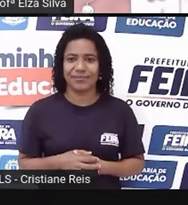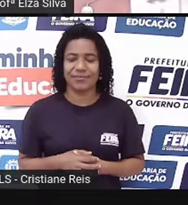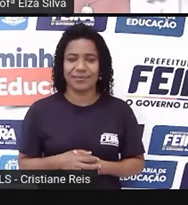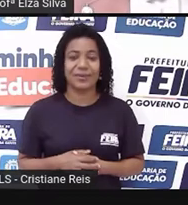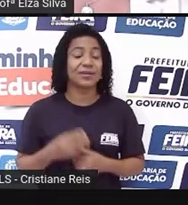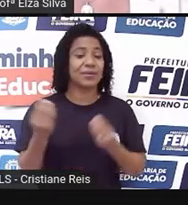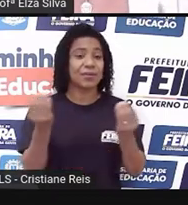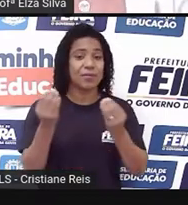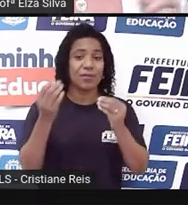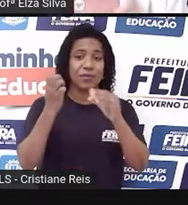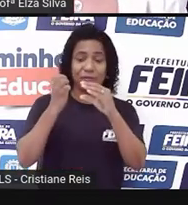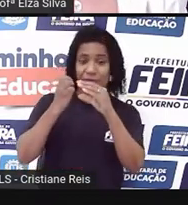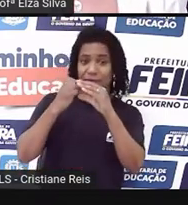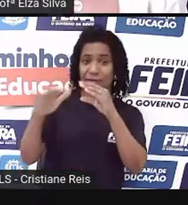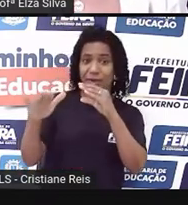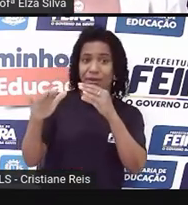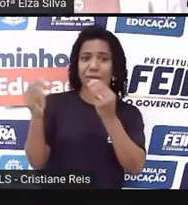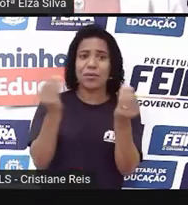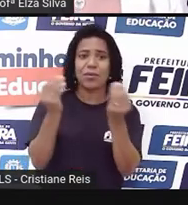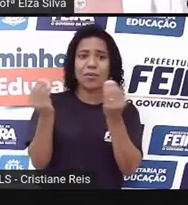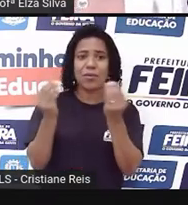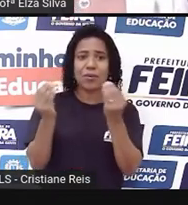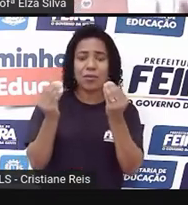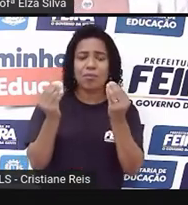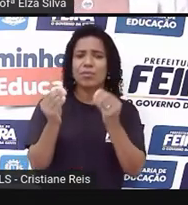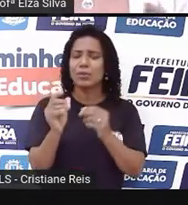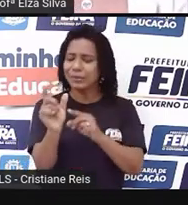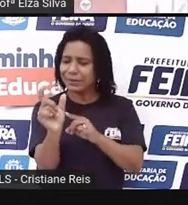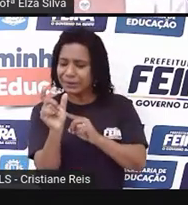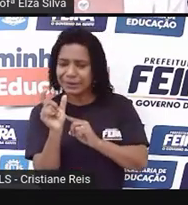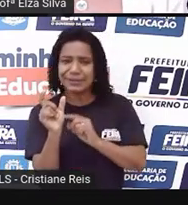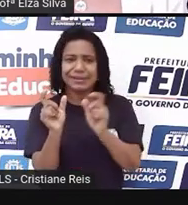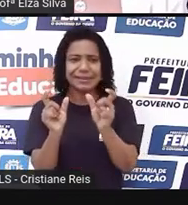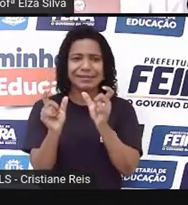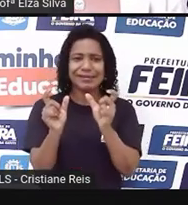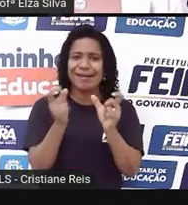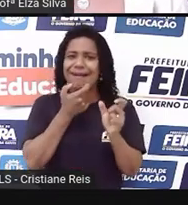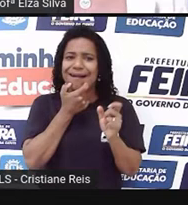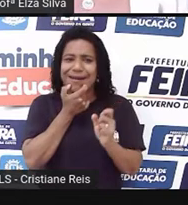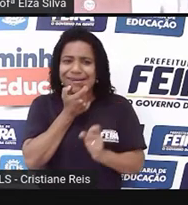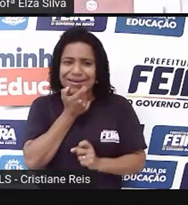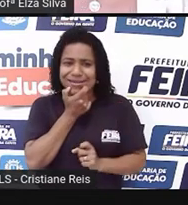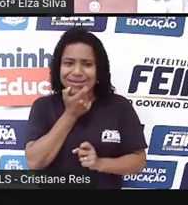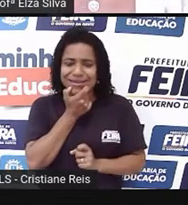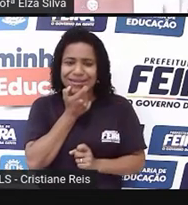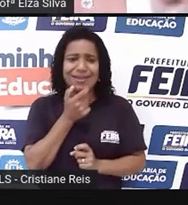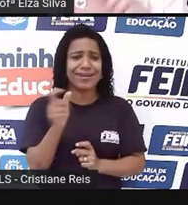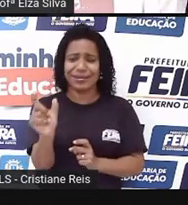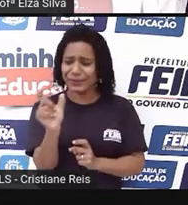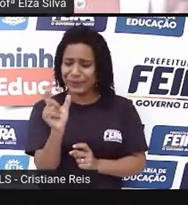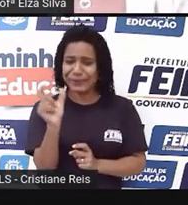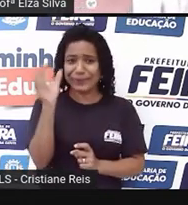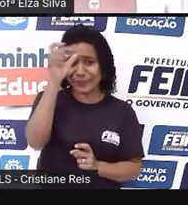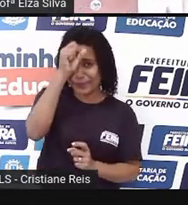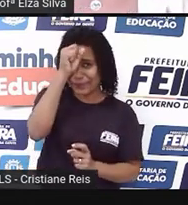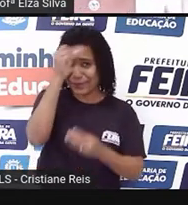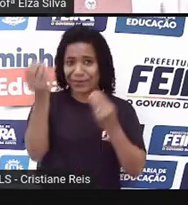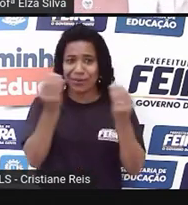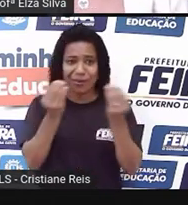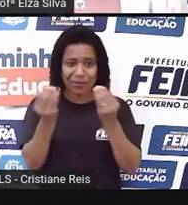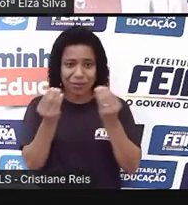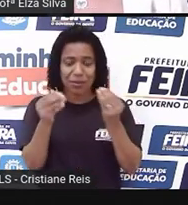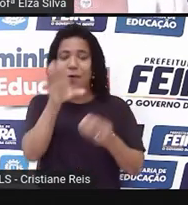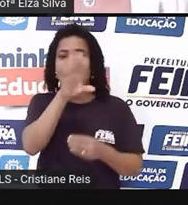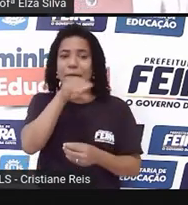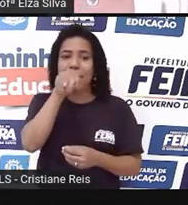letrar um e-mail? Porque justamente quando você lê um e-mail em inglês, você precisa só letrar letra por letra,